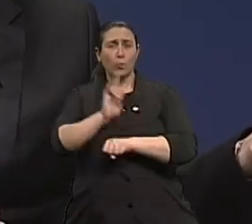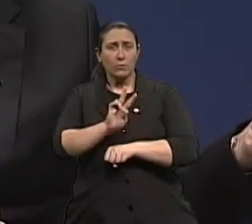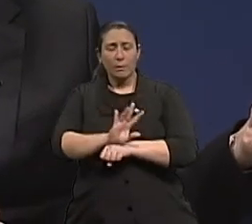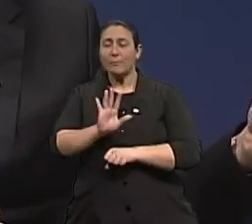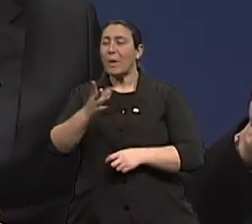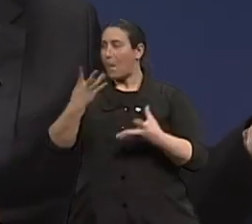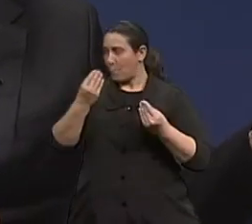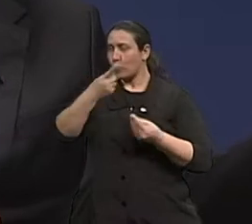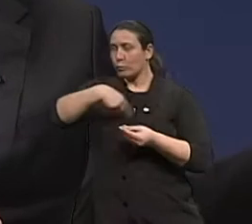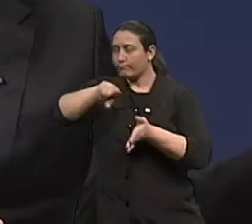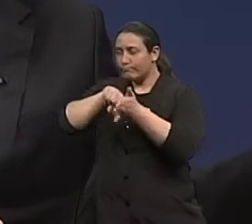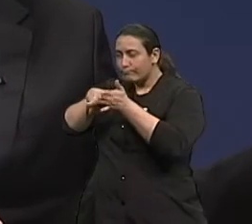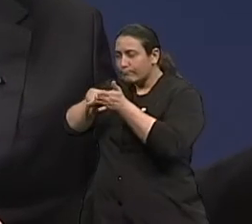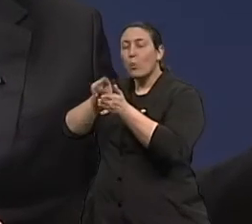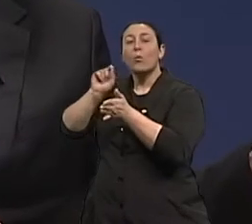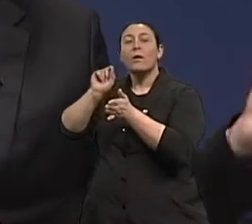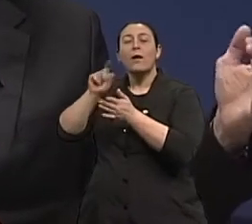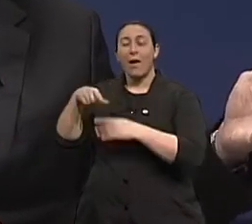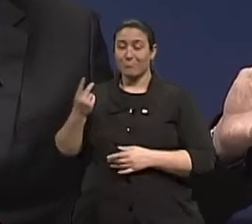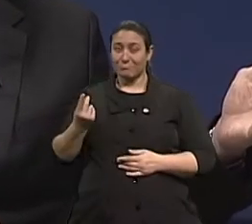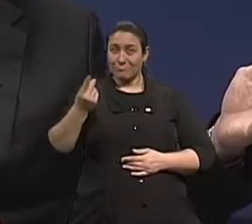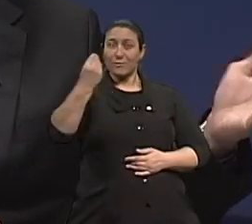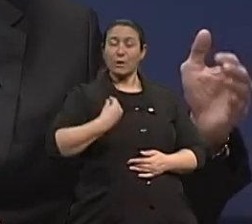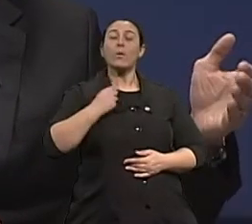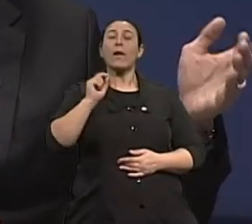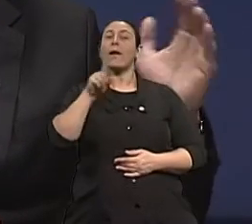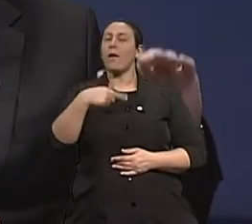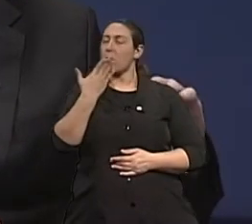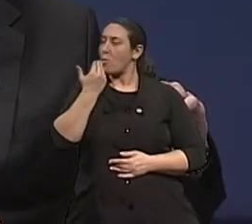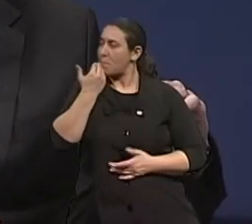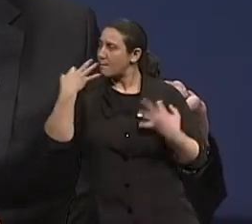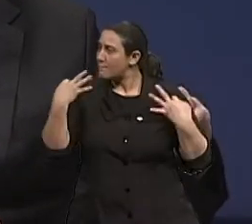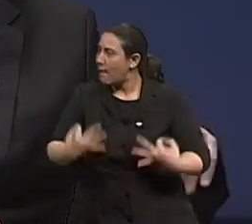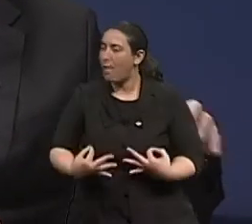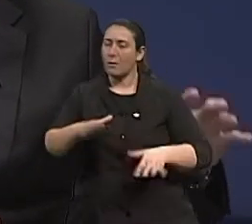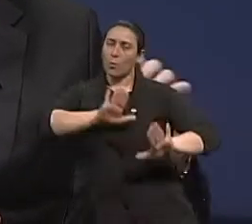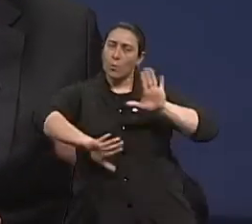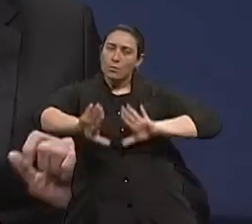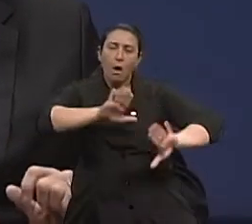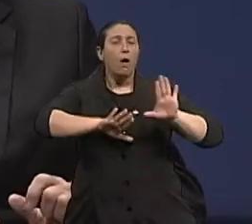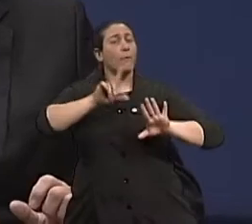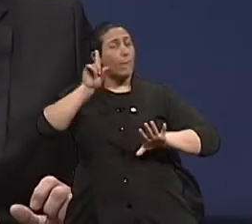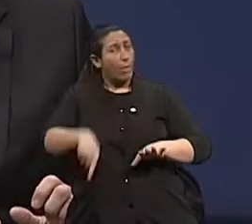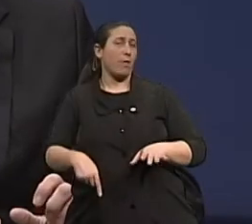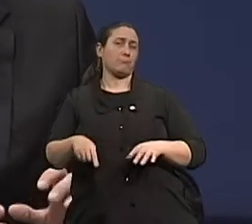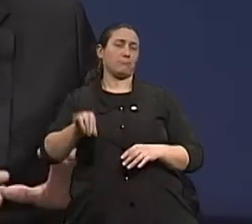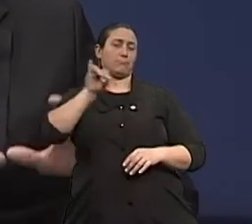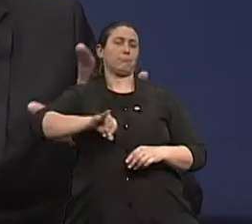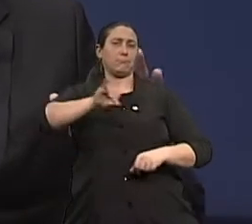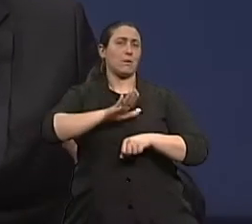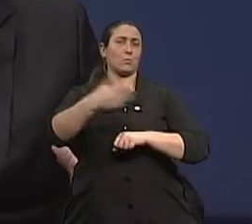aproxima dessa delixir da longa vida é a dieta correta, balanceada e o programa regular de exercícios.